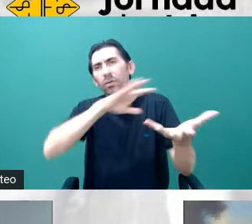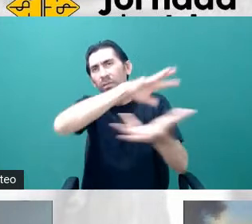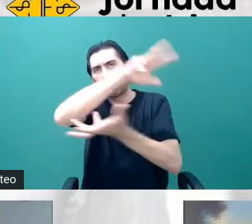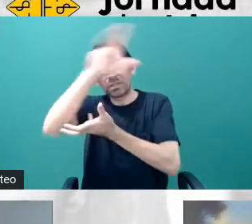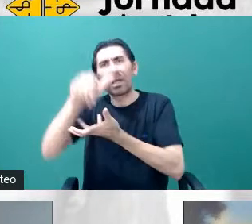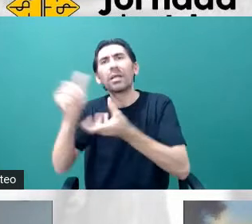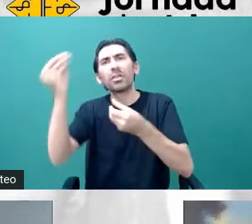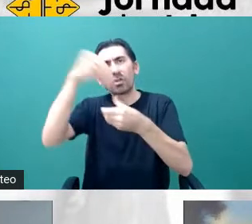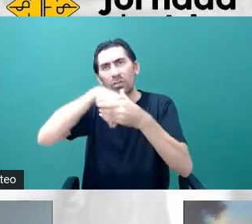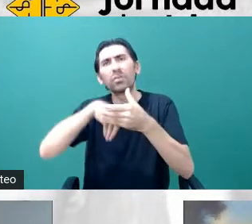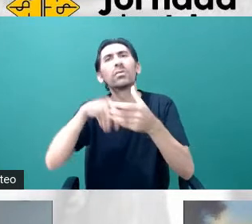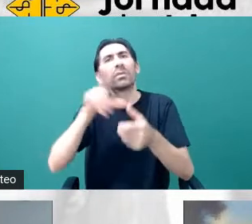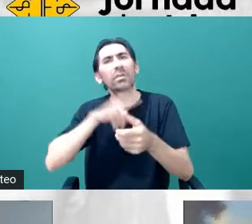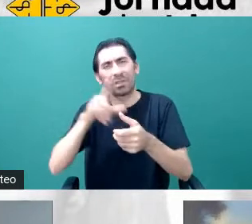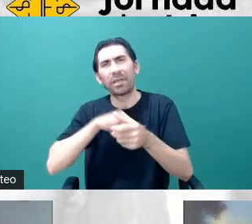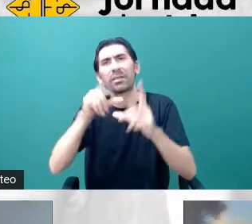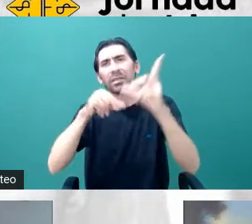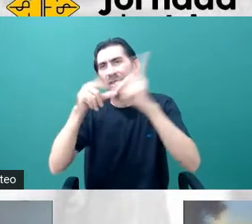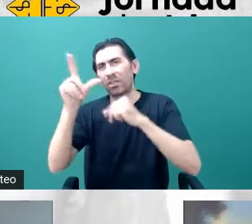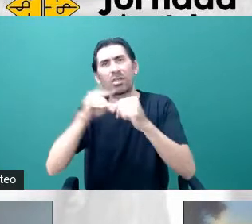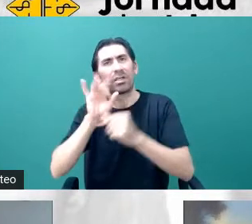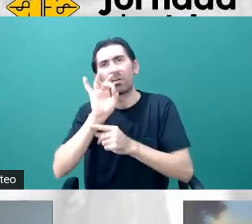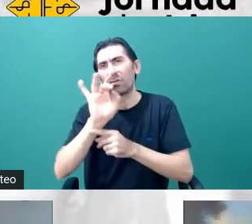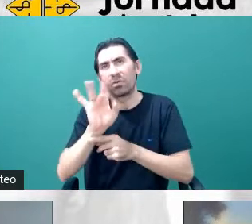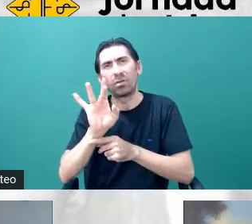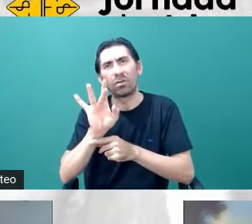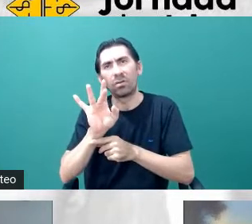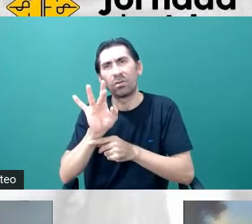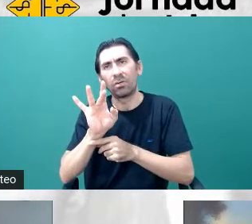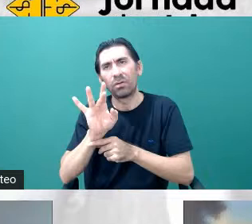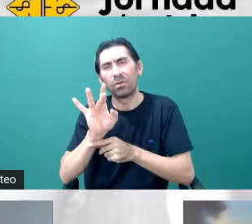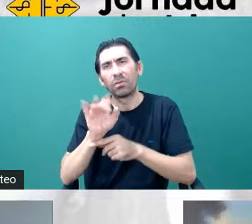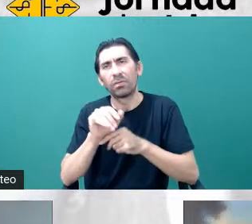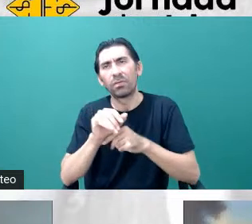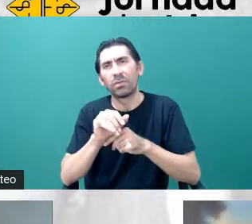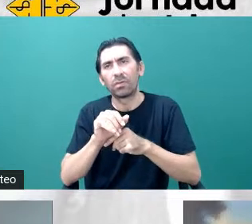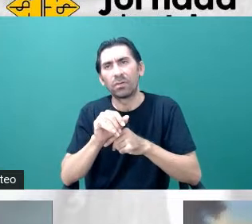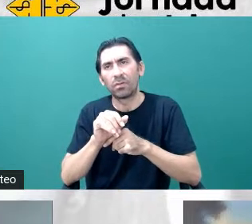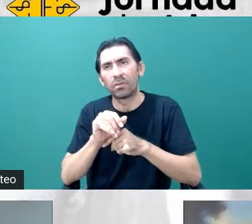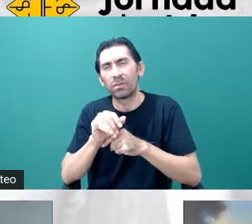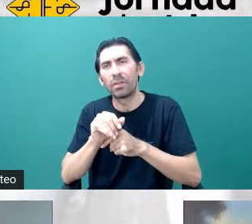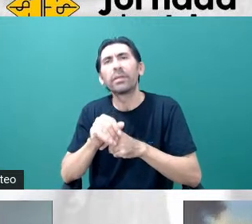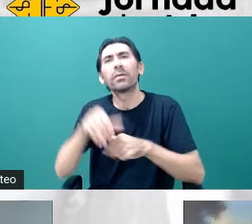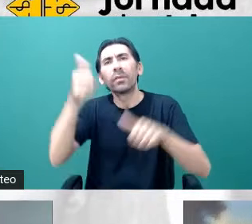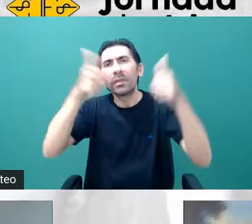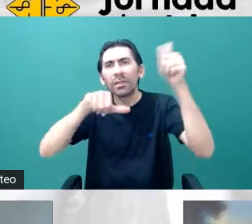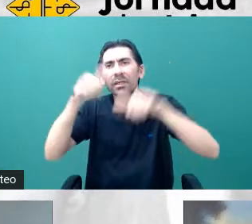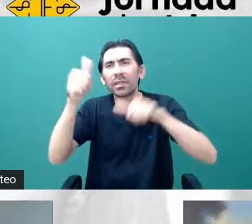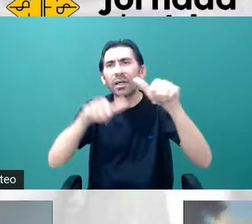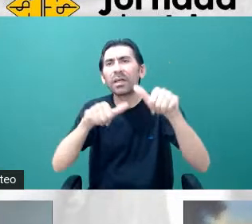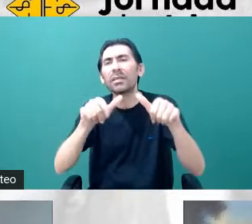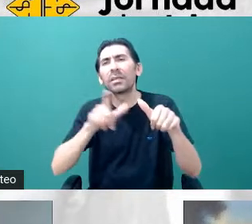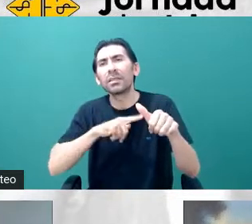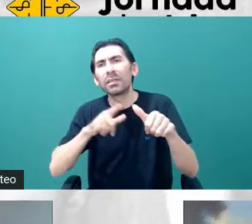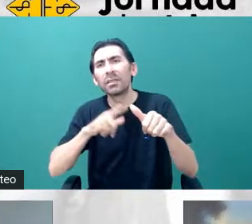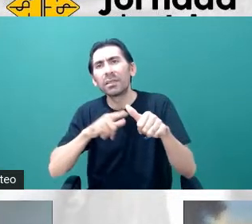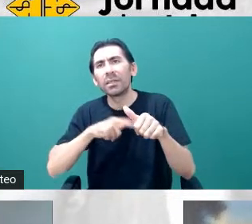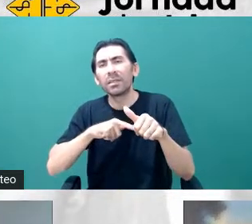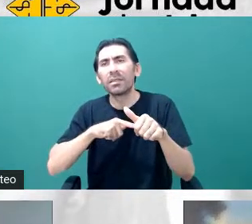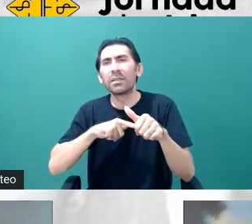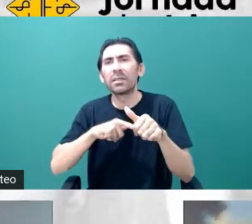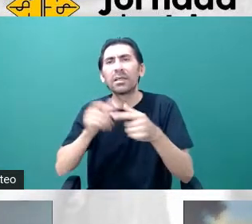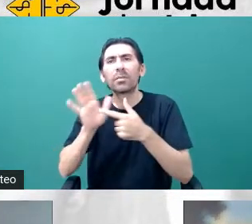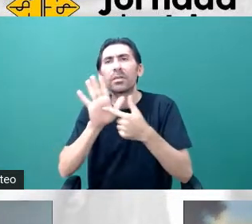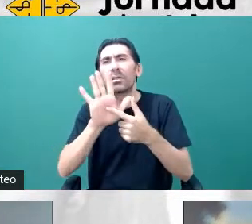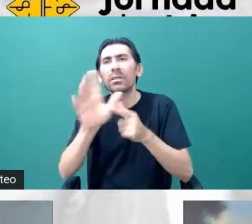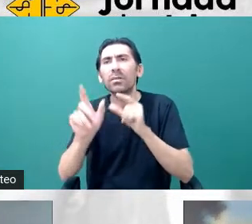estrelas. Então, nada mais natural do que você fazer esse tipo de análise. Esse tipo de análise de síntese espectral mostra também